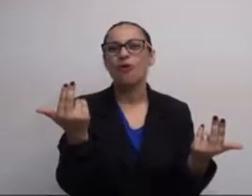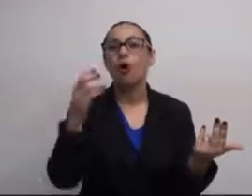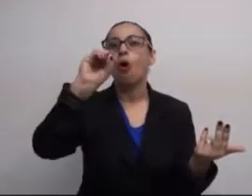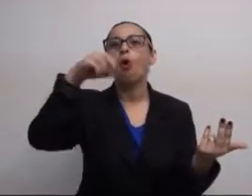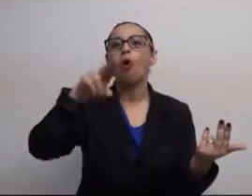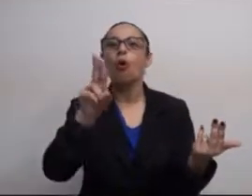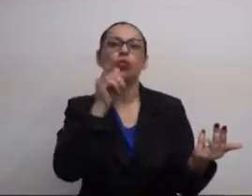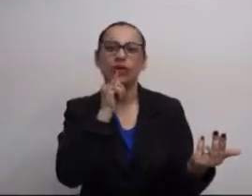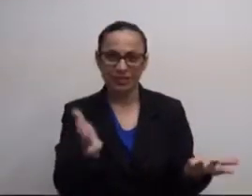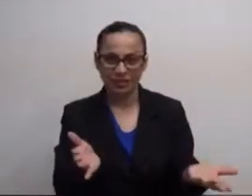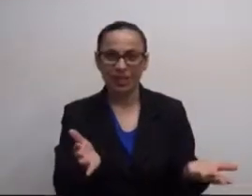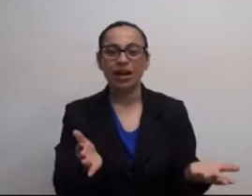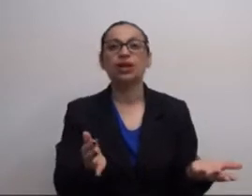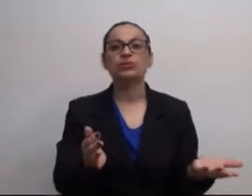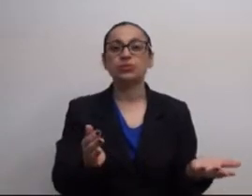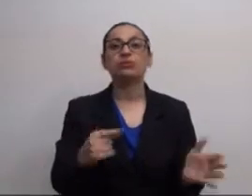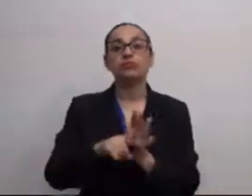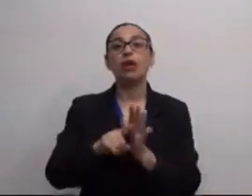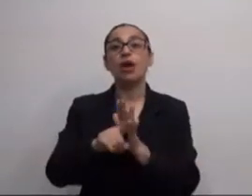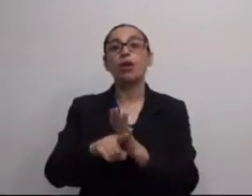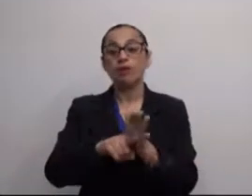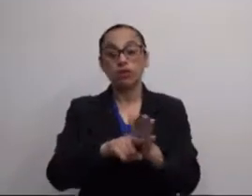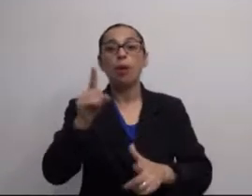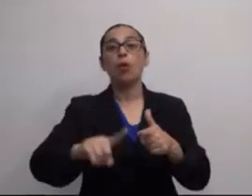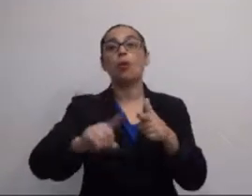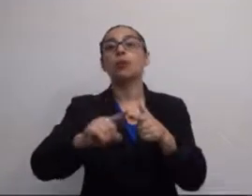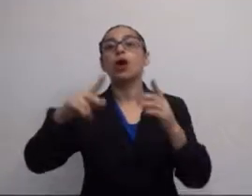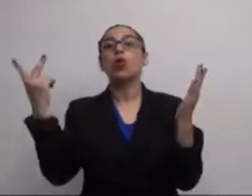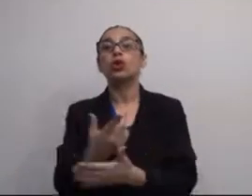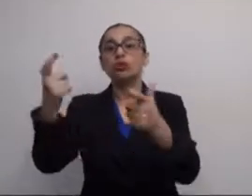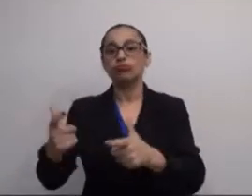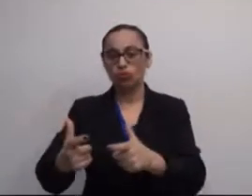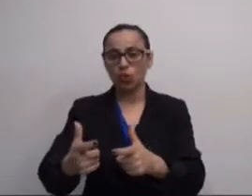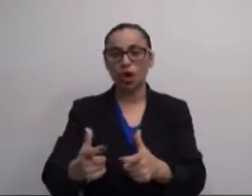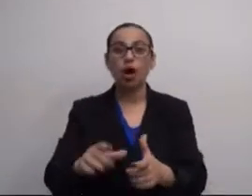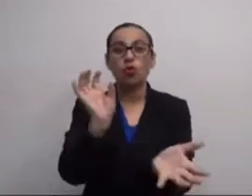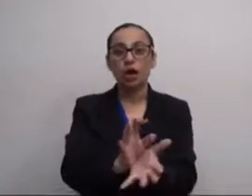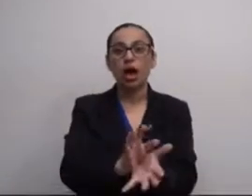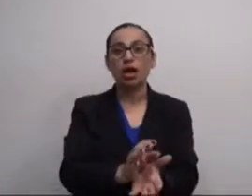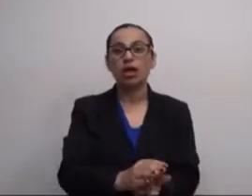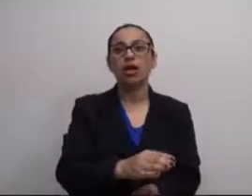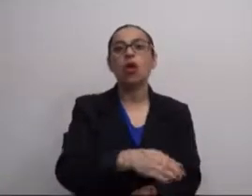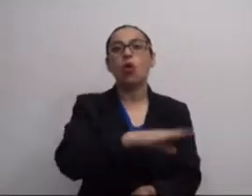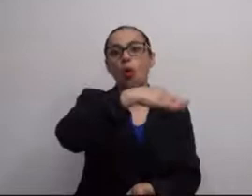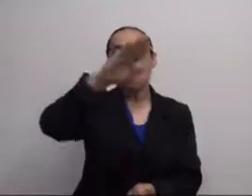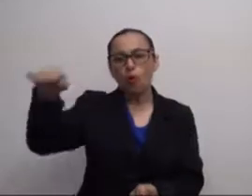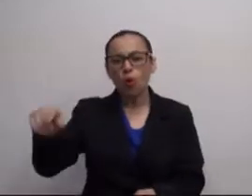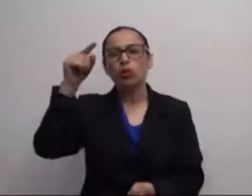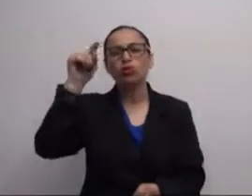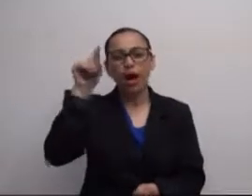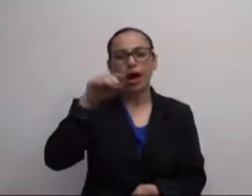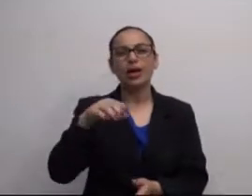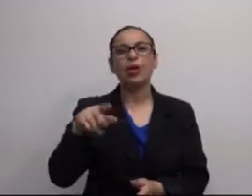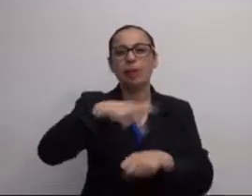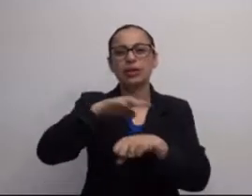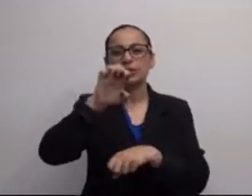né? Vamos dizer, como se fosse uma... ONU, por exemplo, para investigar problemas que estavam acontecendo em um lugar,